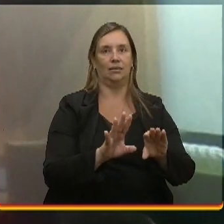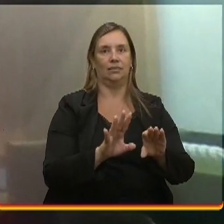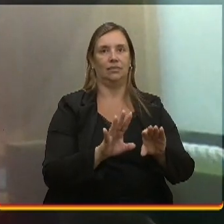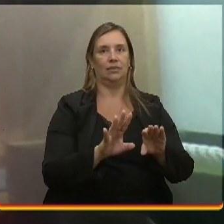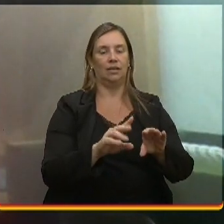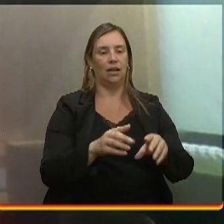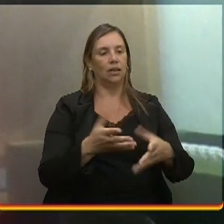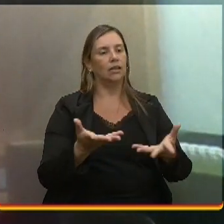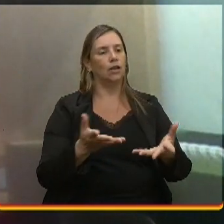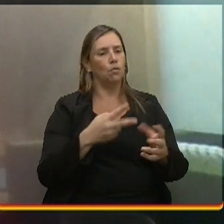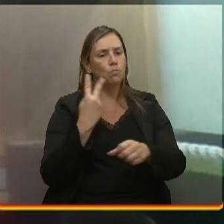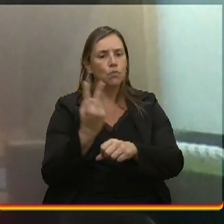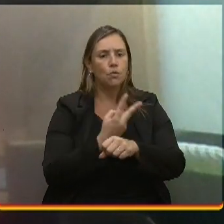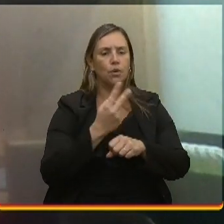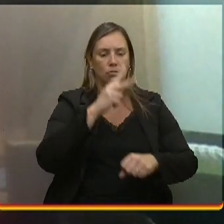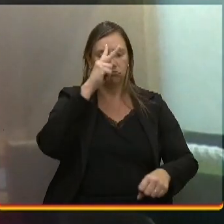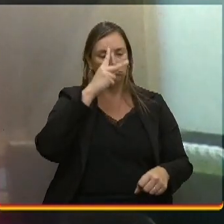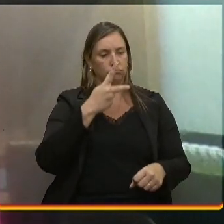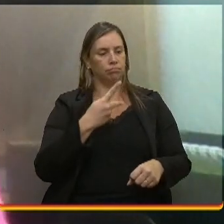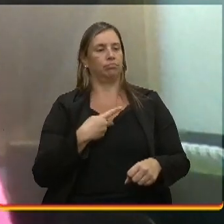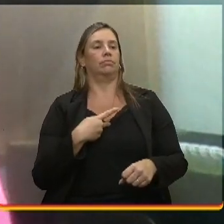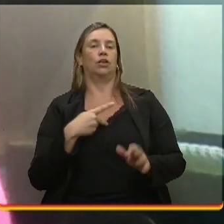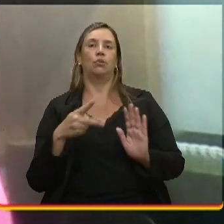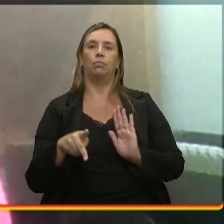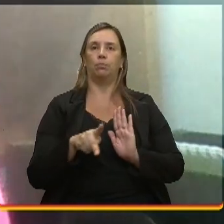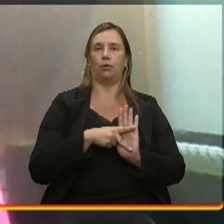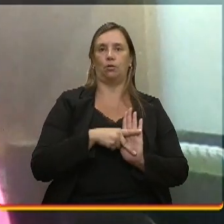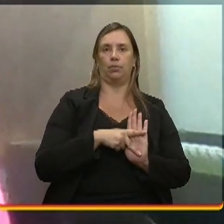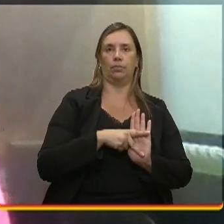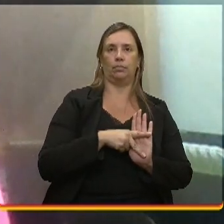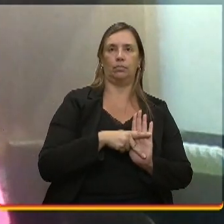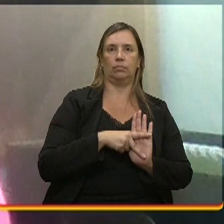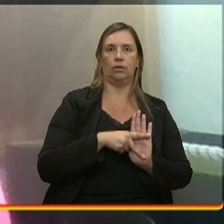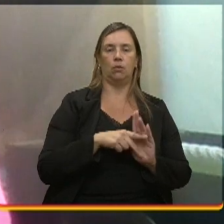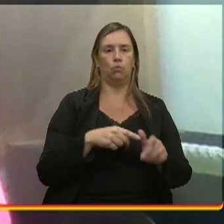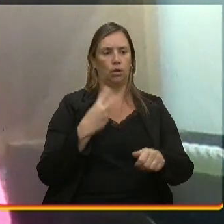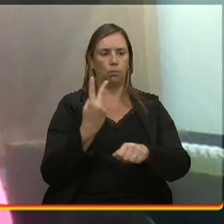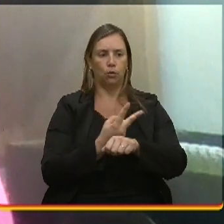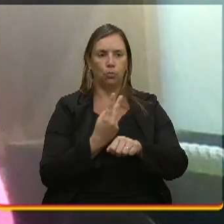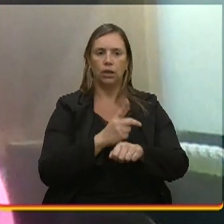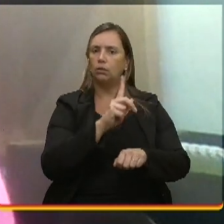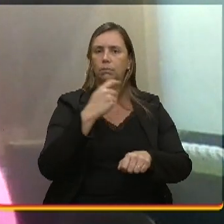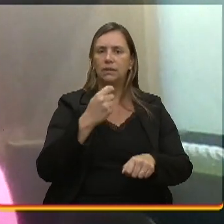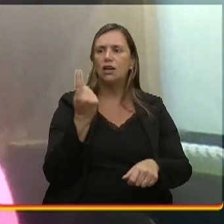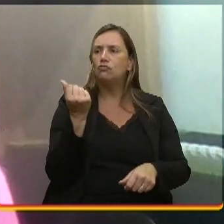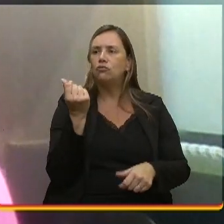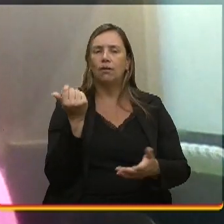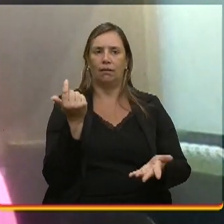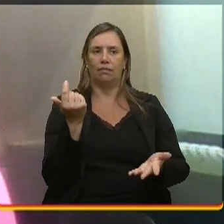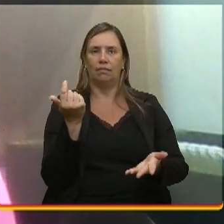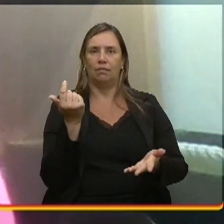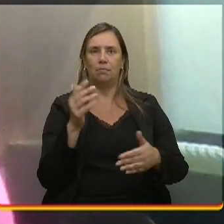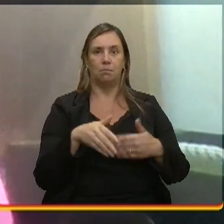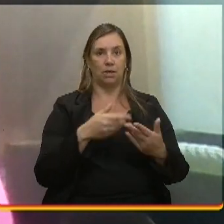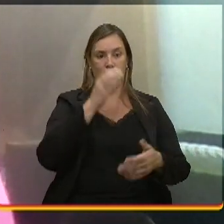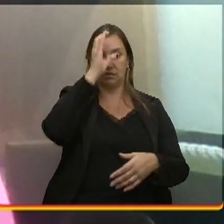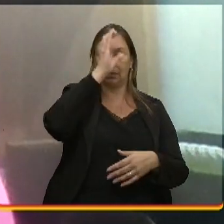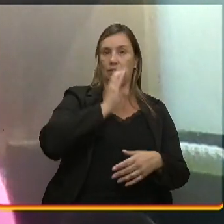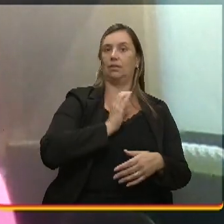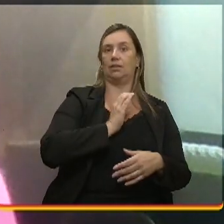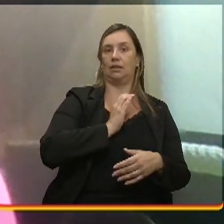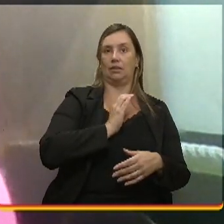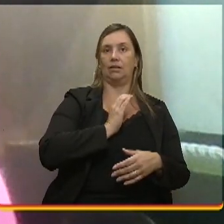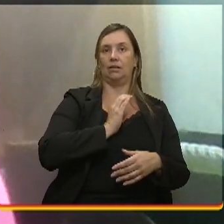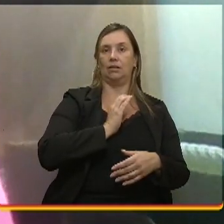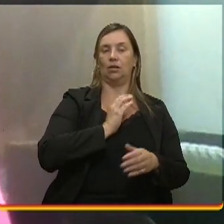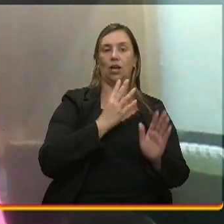própria autonomia. A autonomia se busca com dinheiro no bolso, mas a cidadania ela se torna